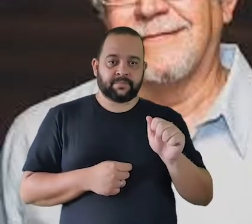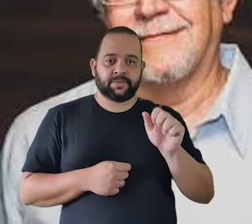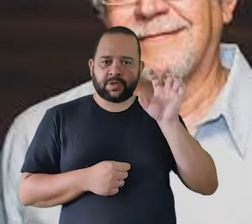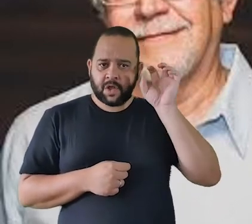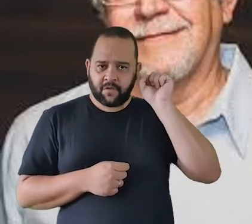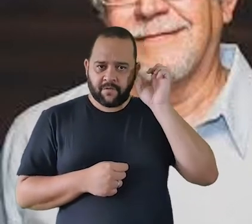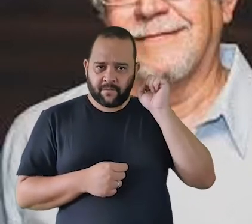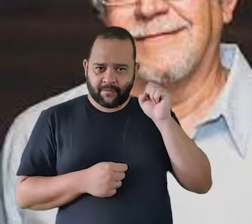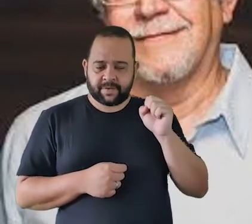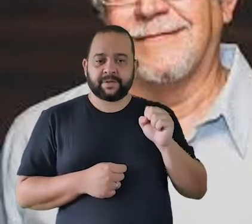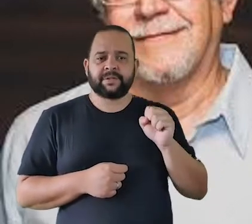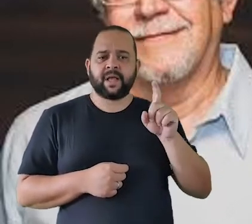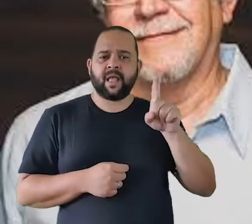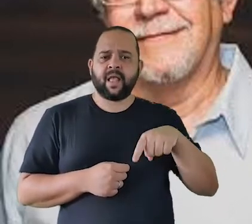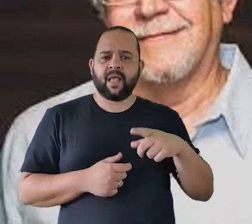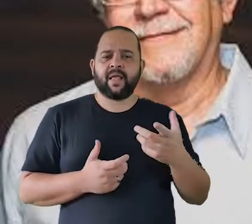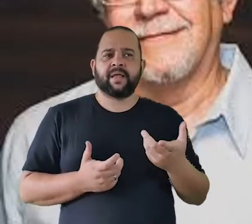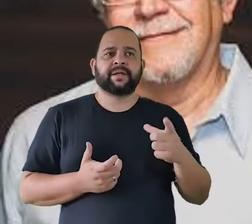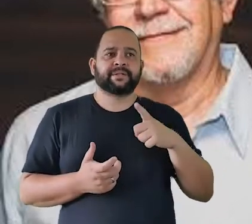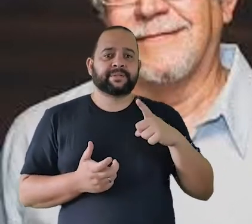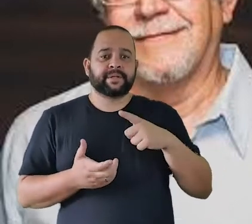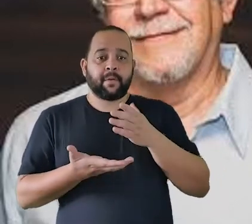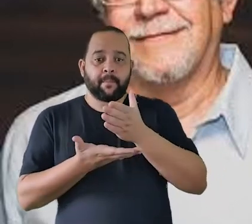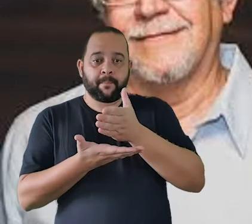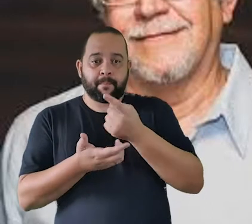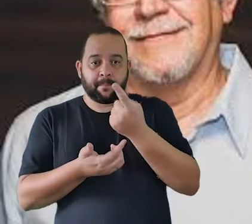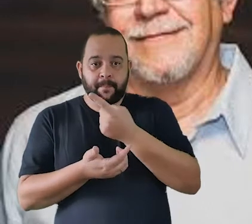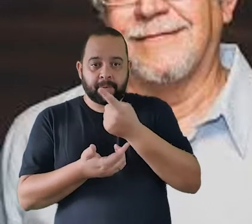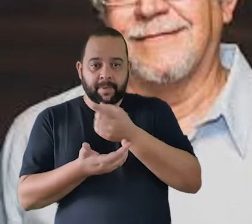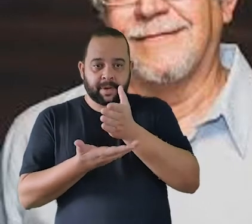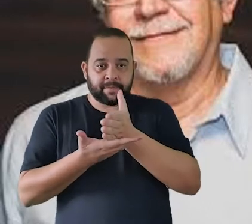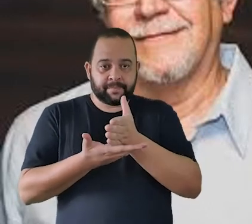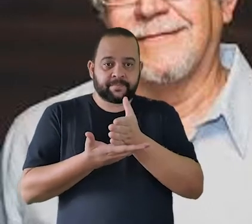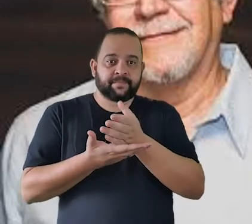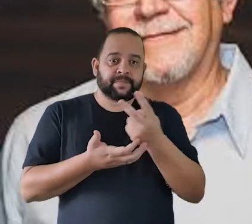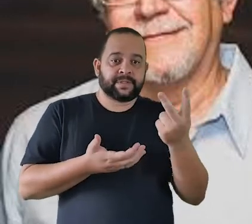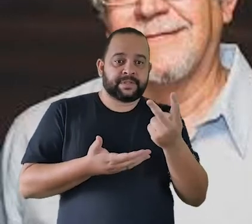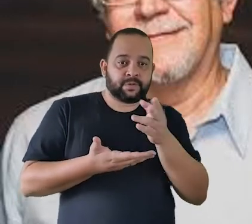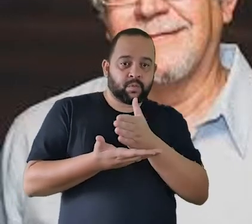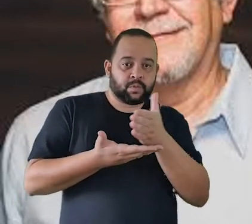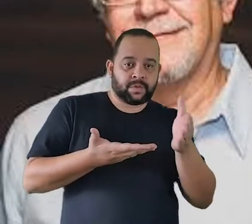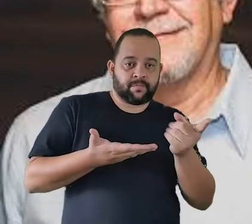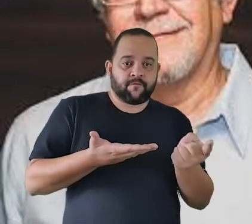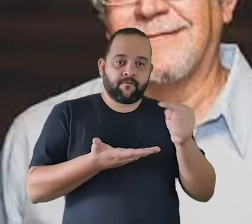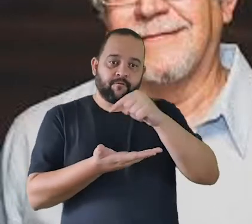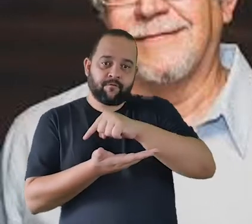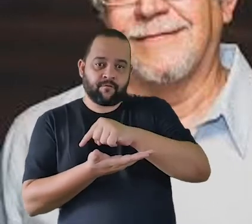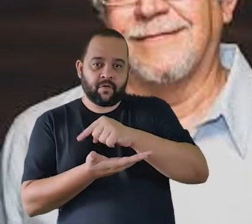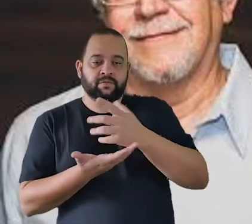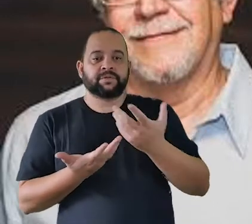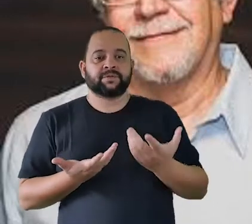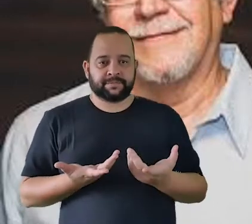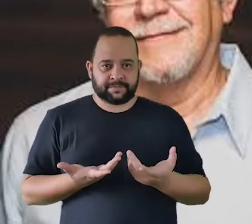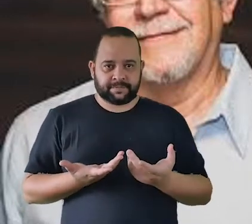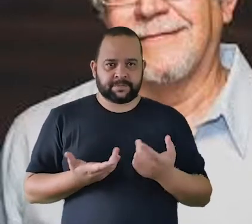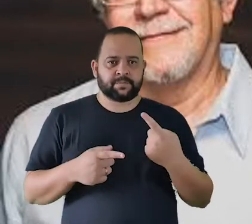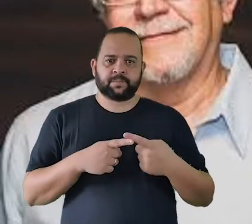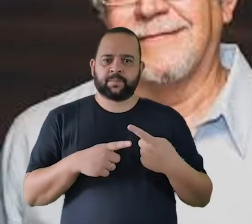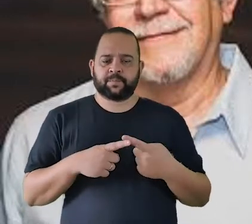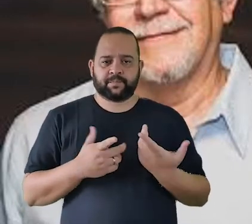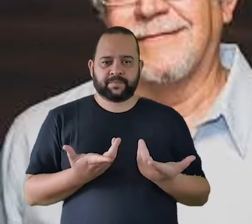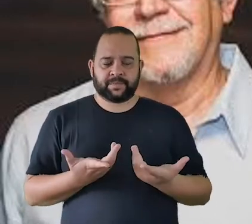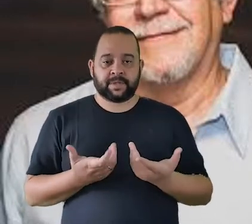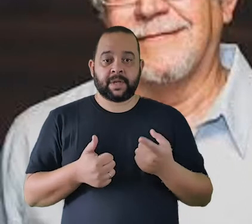ABA, ou seja, ela tem uma parte, uma segunda parte, volta à primeira parte. E é fácil da gente ouvir isso, porque